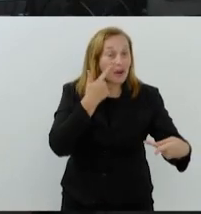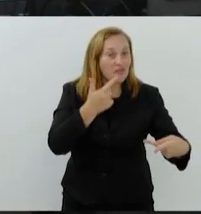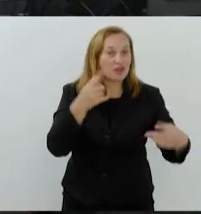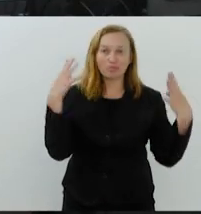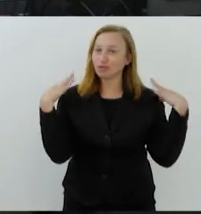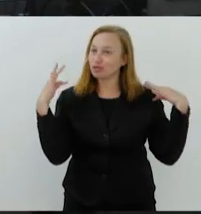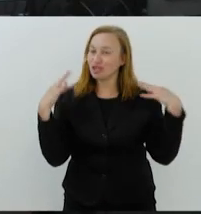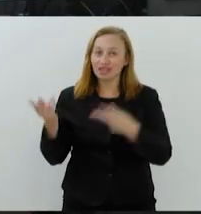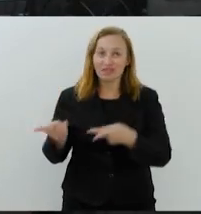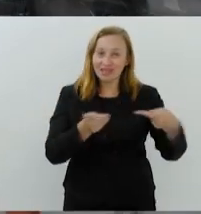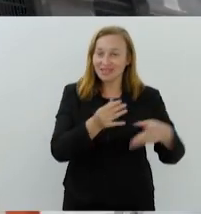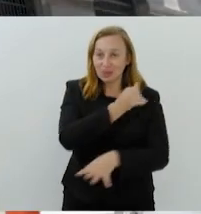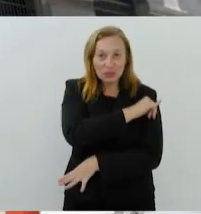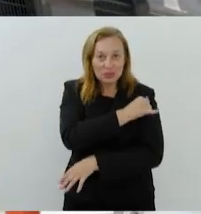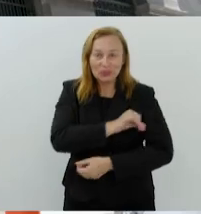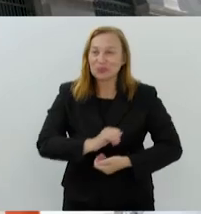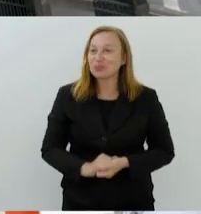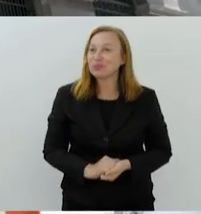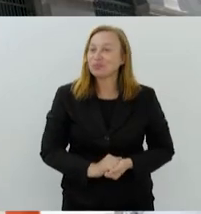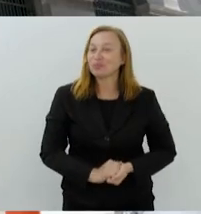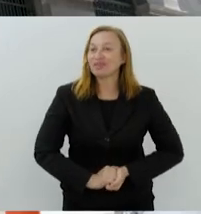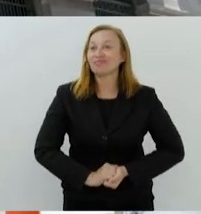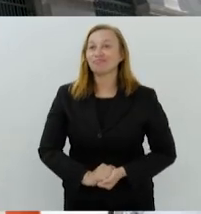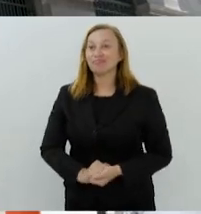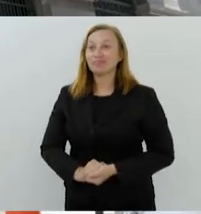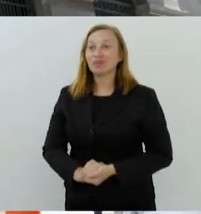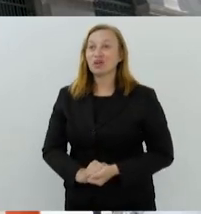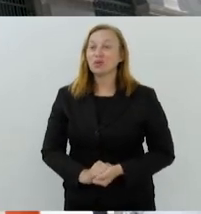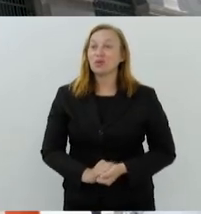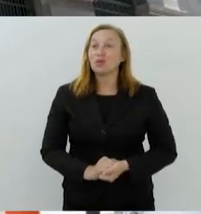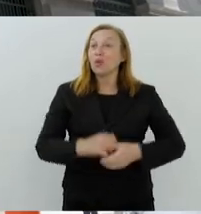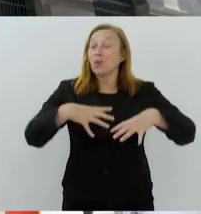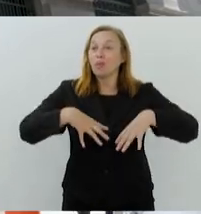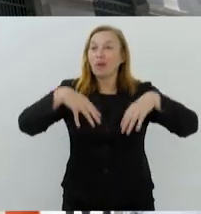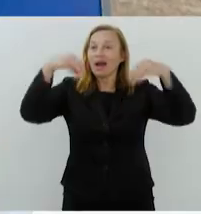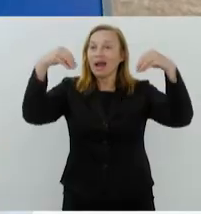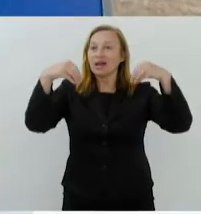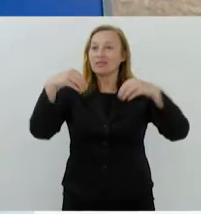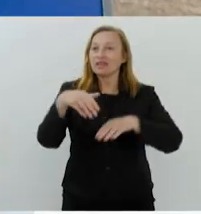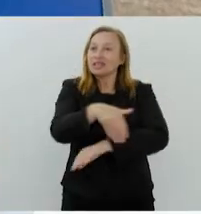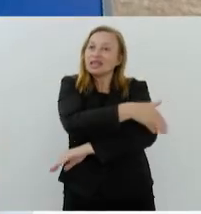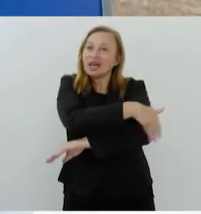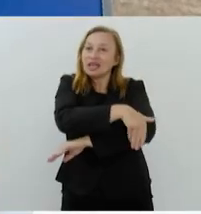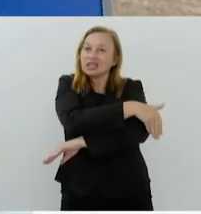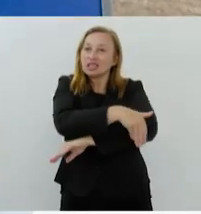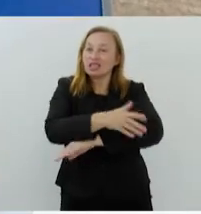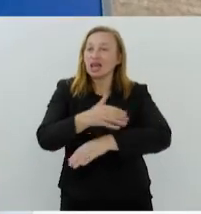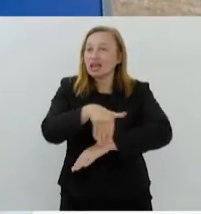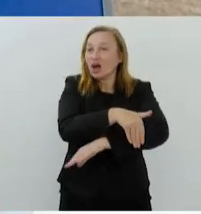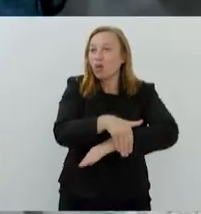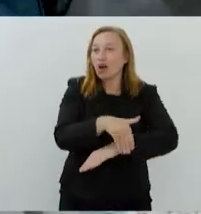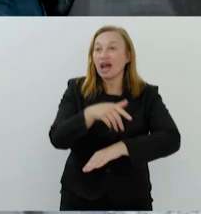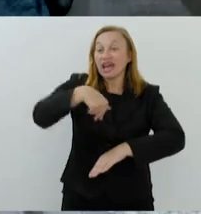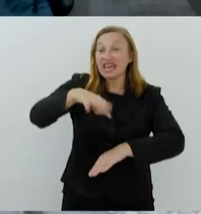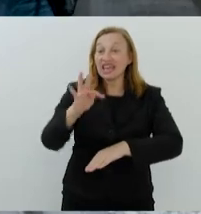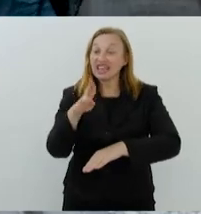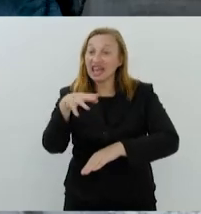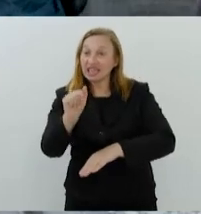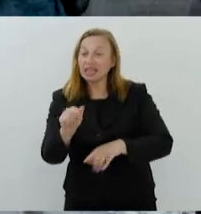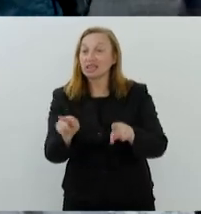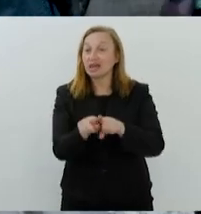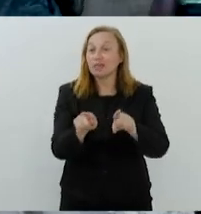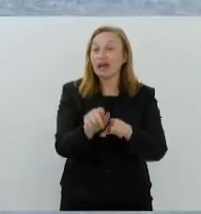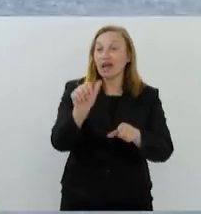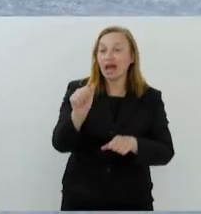turistas que visitam o Rio. O Palácio fica na esquina das ruas da Alfândega e Quitanda, onde passam,